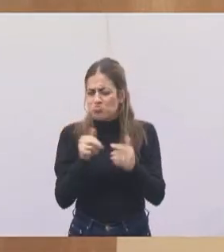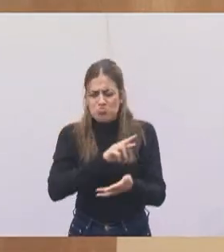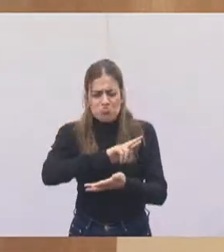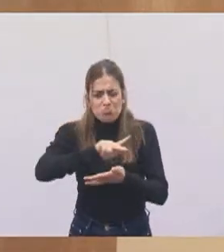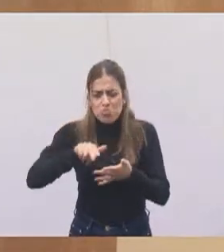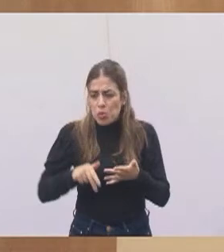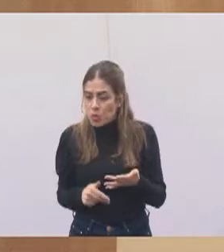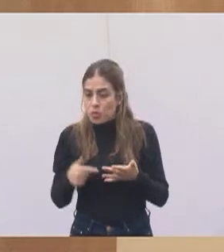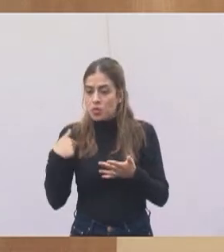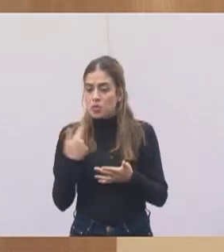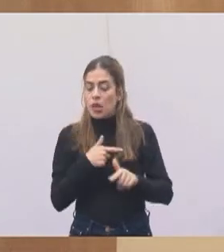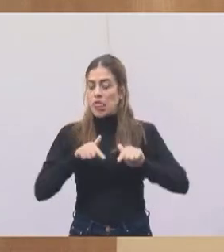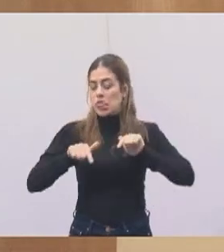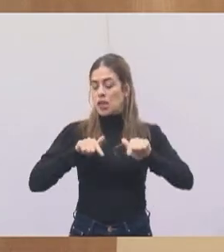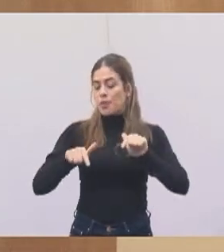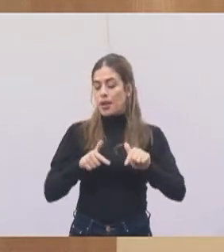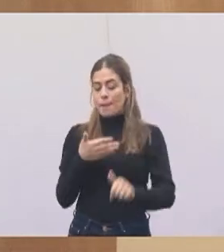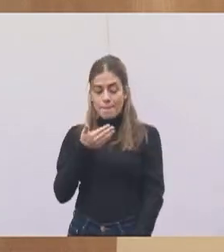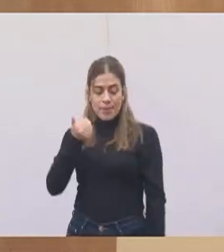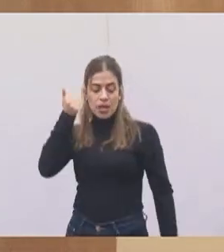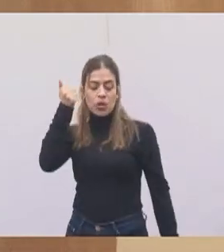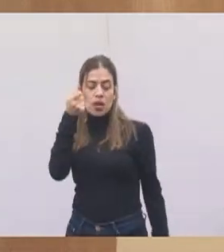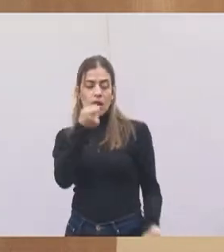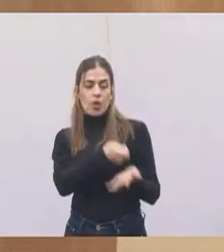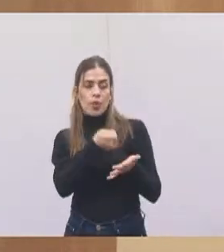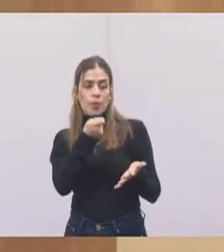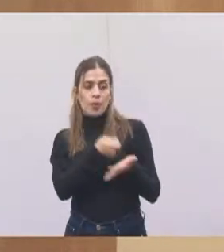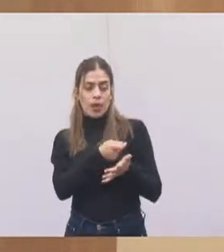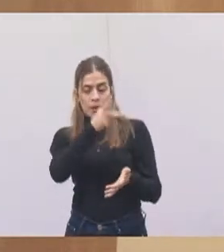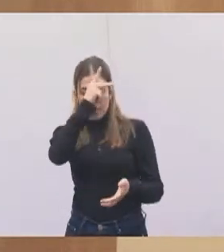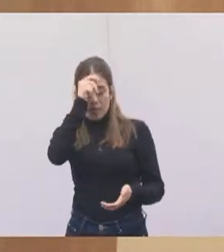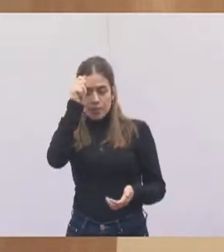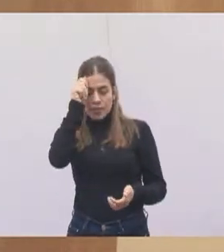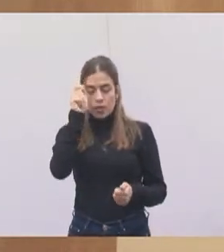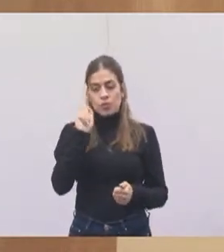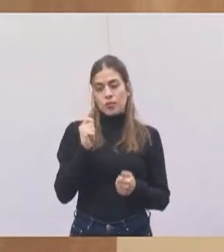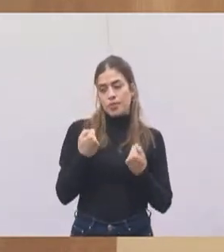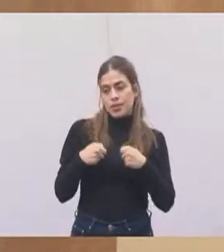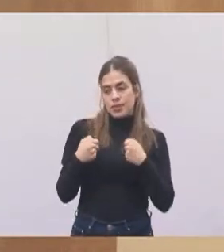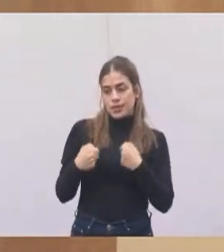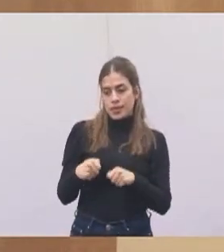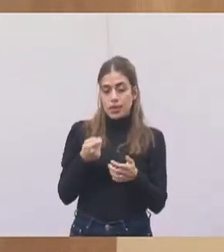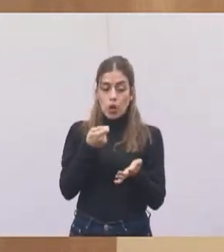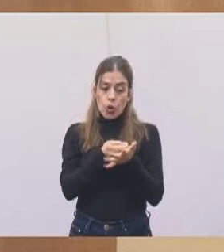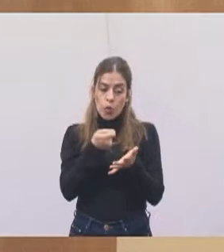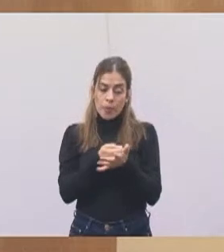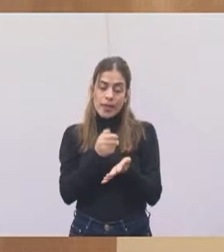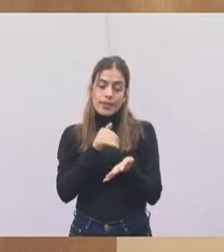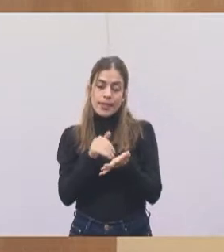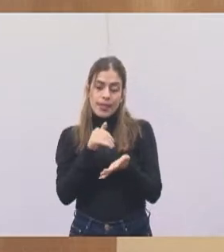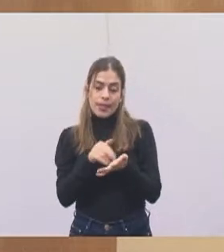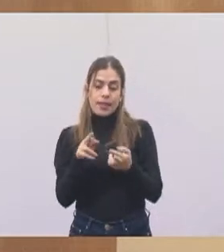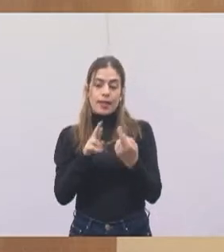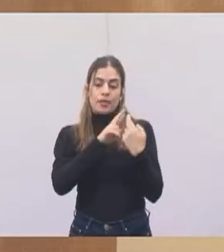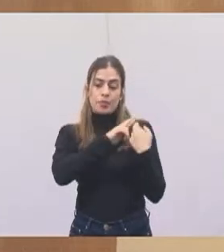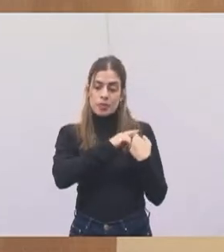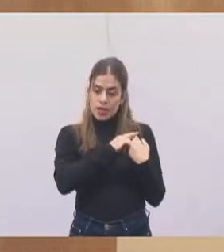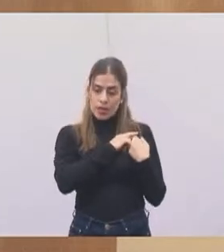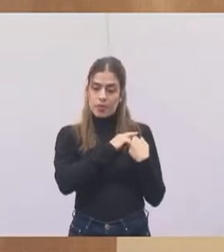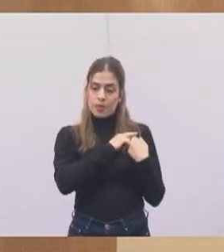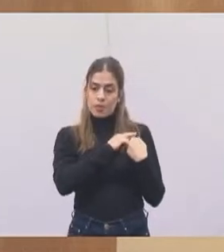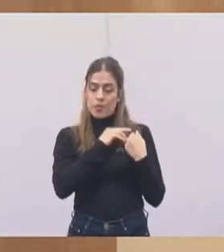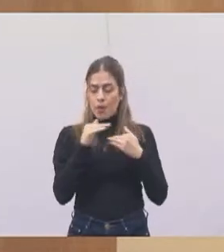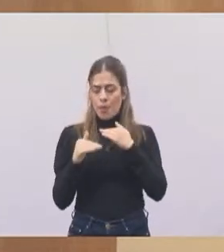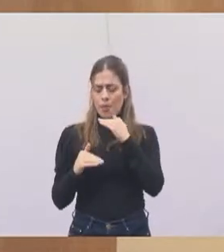para melhorar, aonde está ruim, cobrar do prefeito, cobrar da secretaria responsável, para que melhore cada vez mais. Eu acho que essa